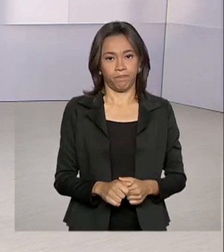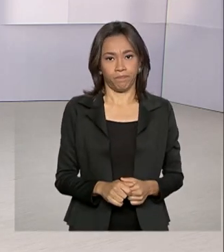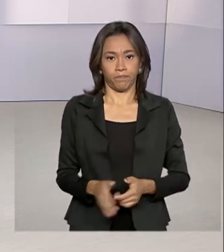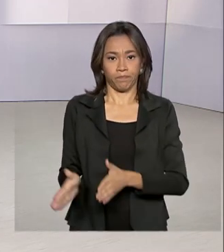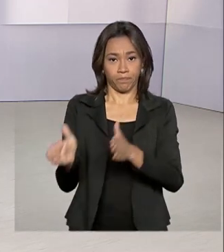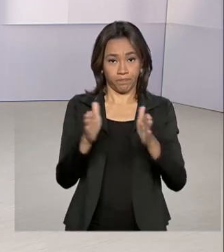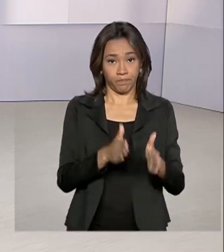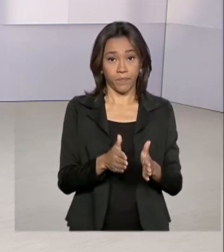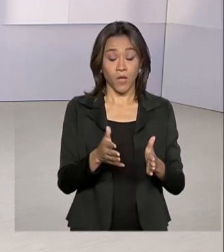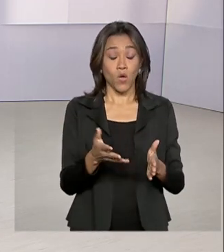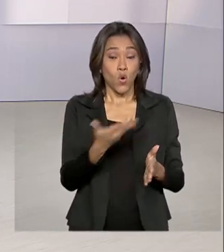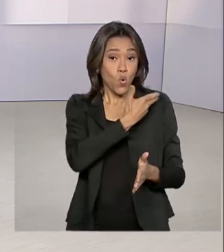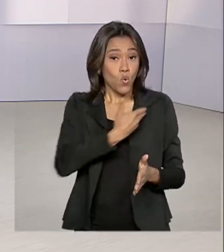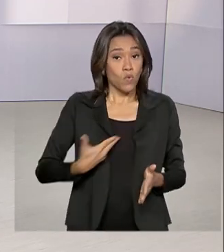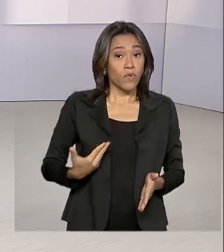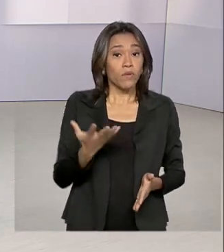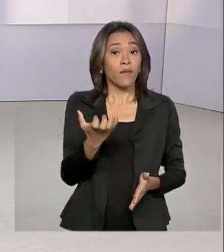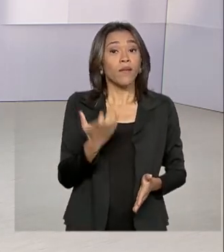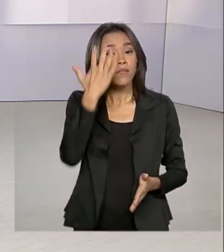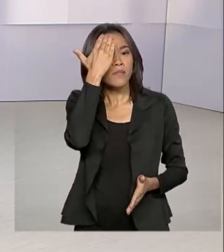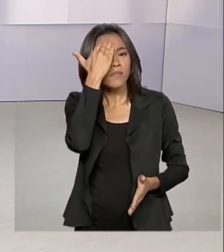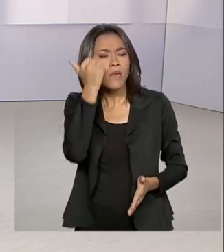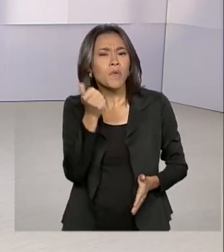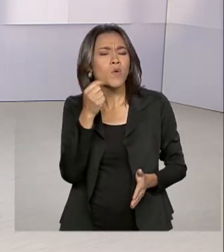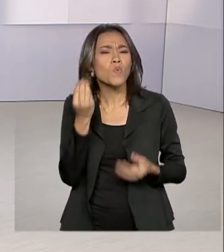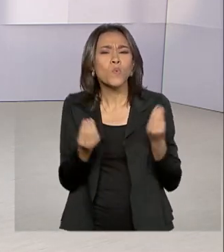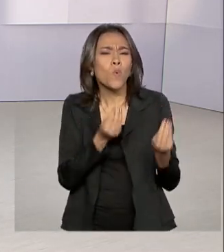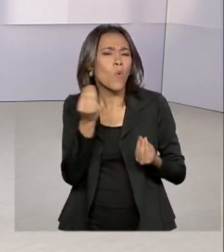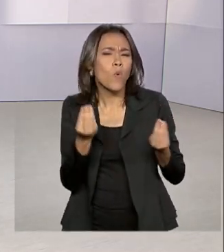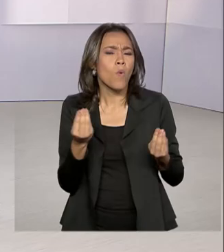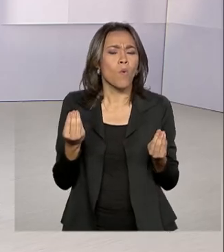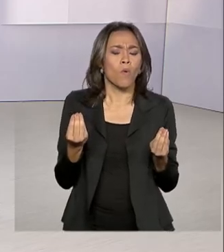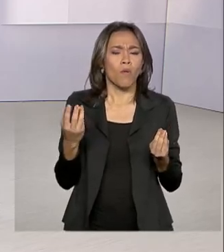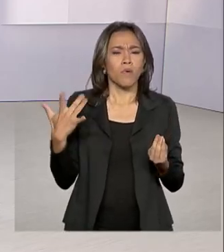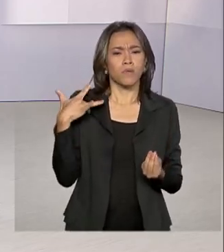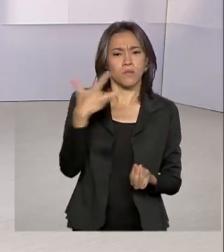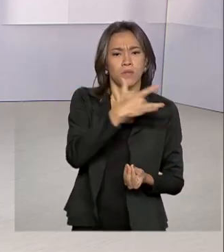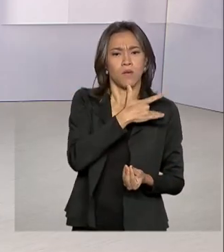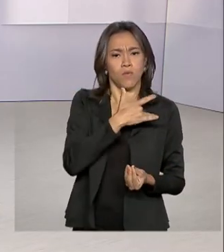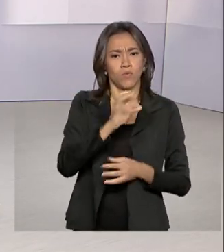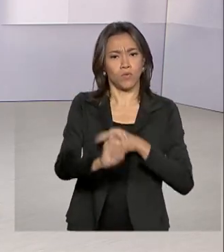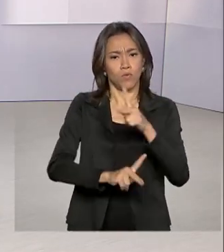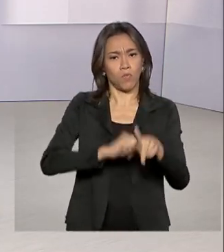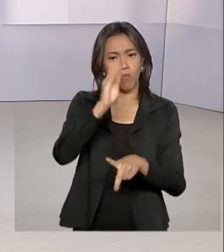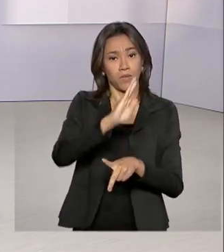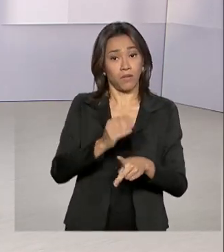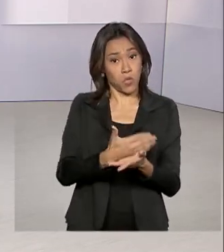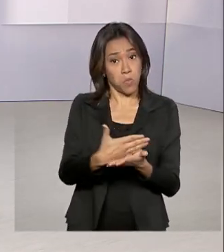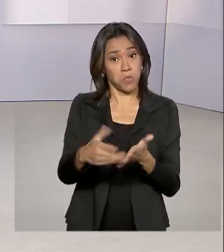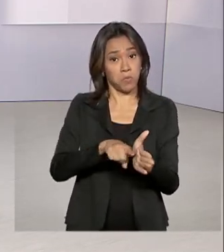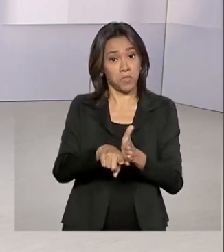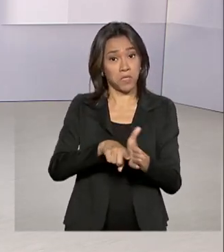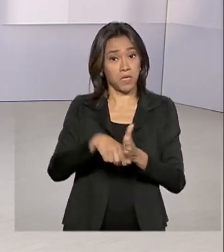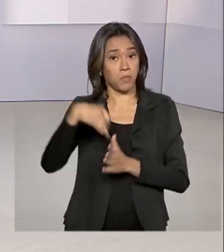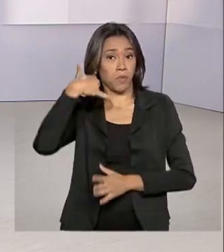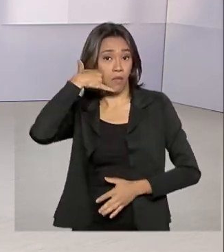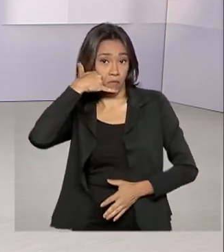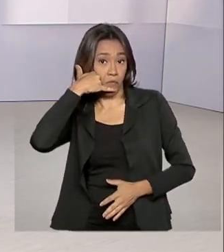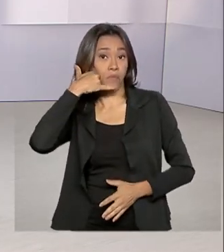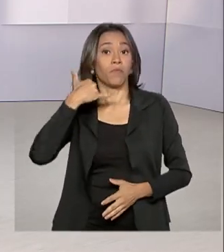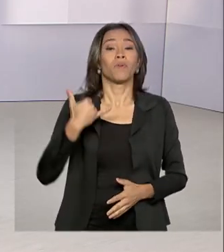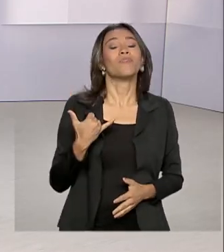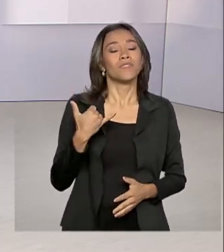O governo quer saber como anda a saúde dos brasileiros e, para isso, começou uma pesquisa por telefone. A Vigitel, o